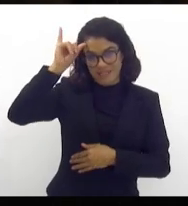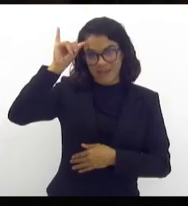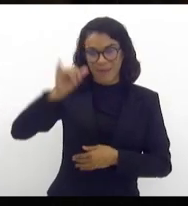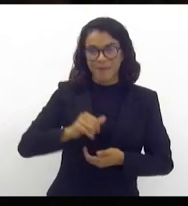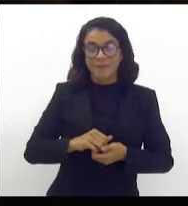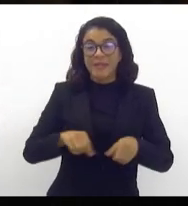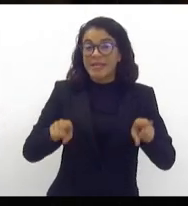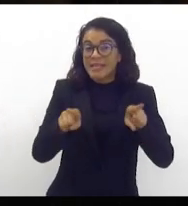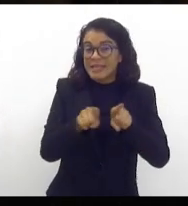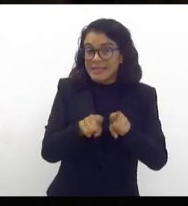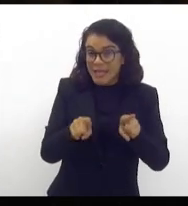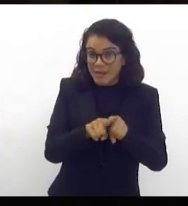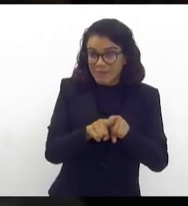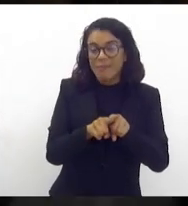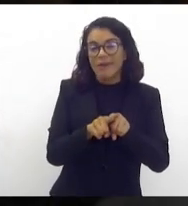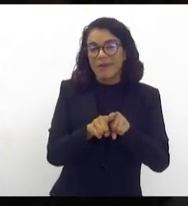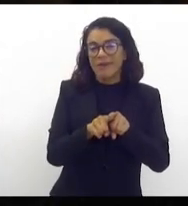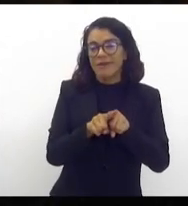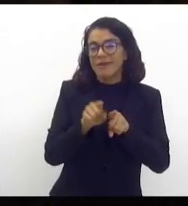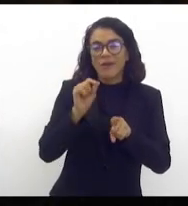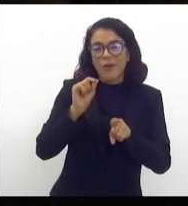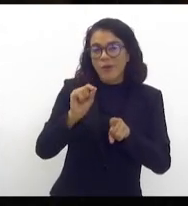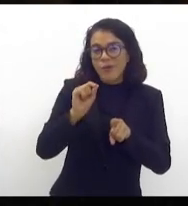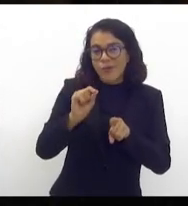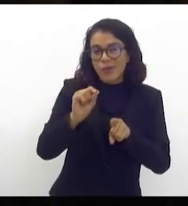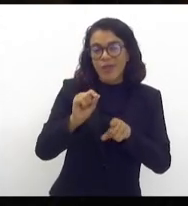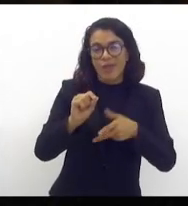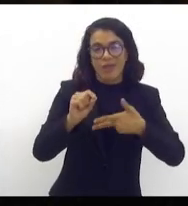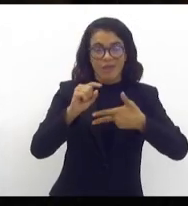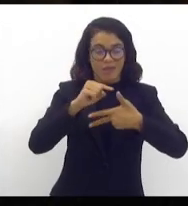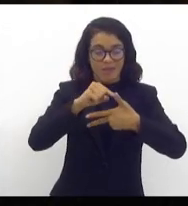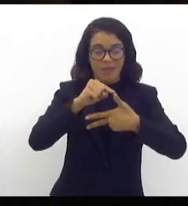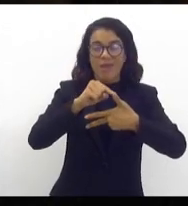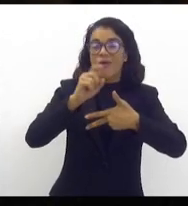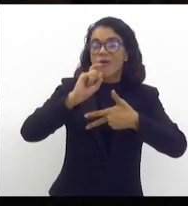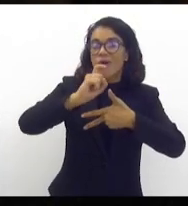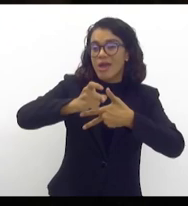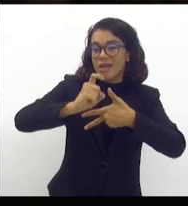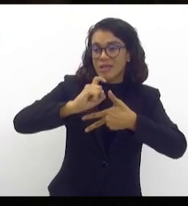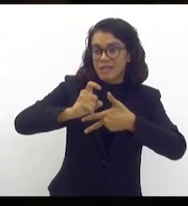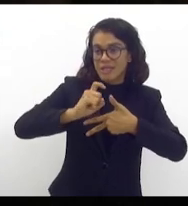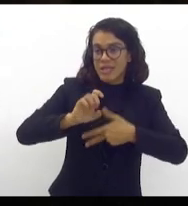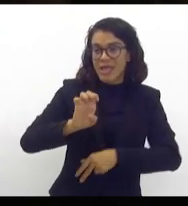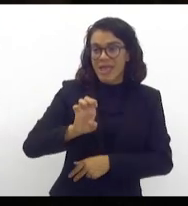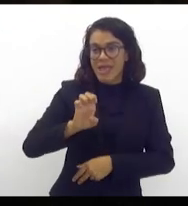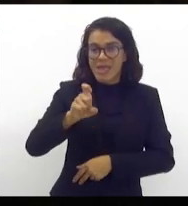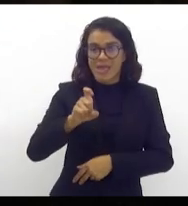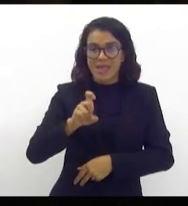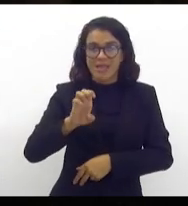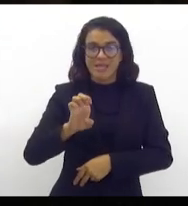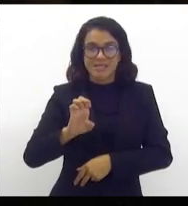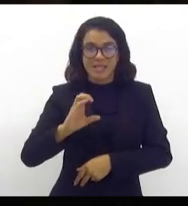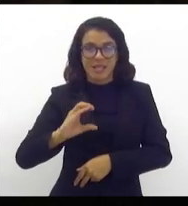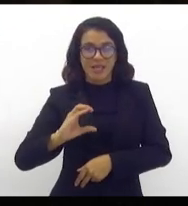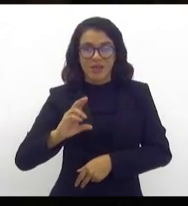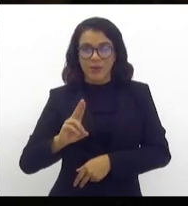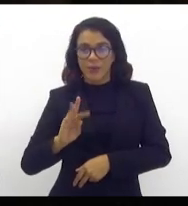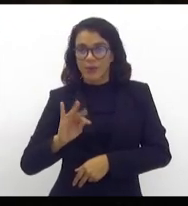também o poder executivo tenha à disposição,